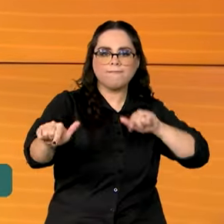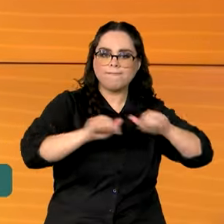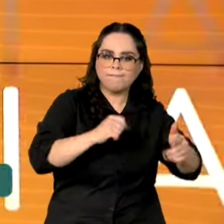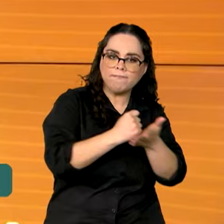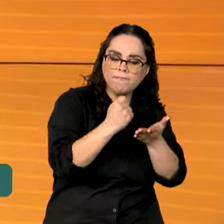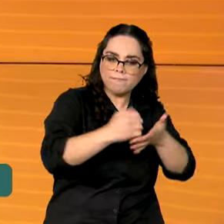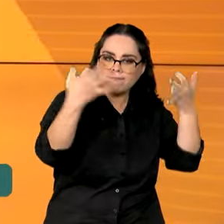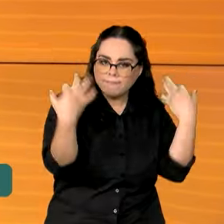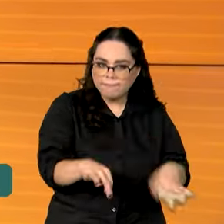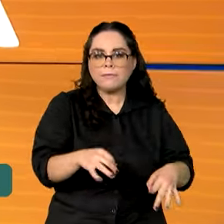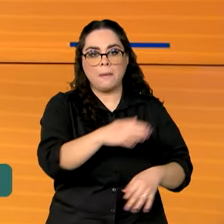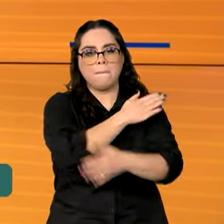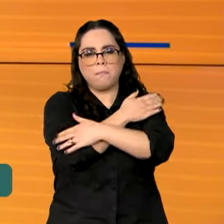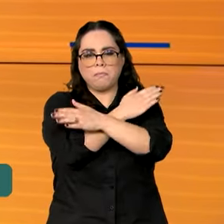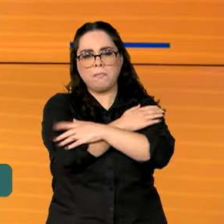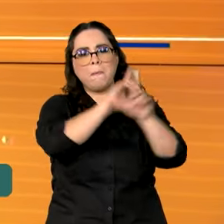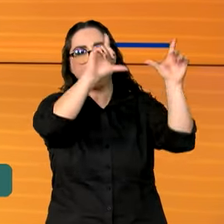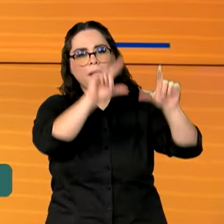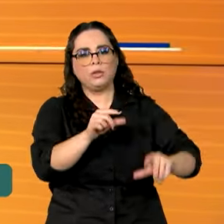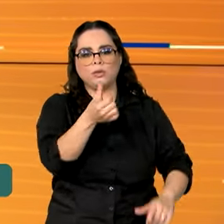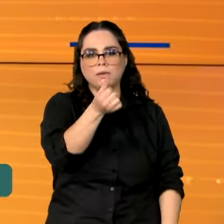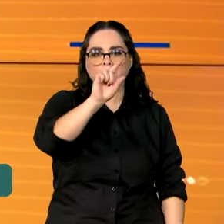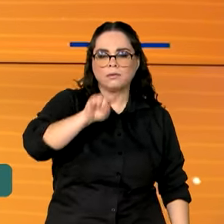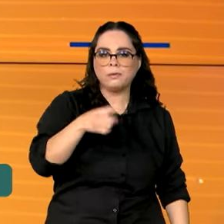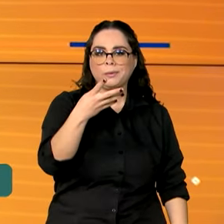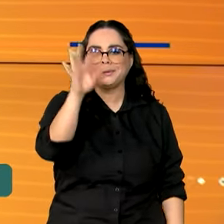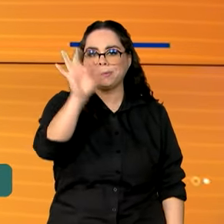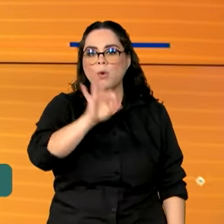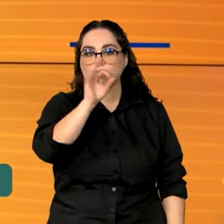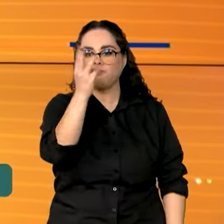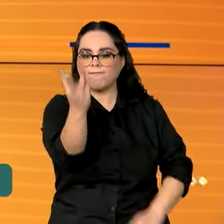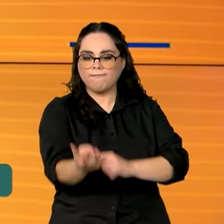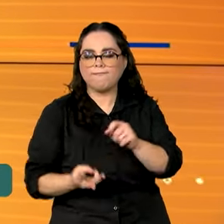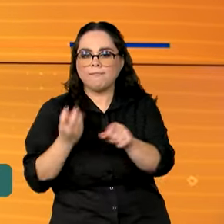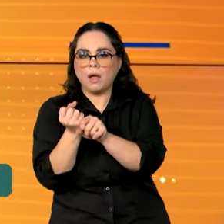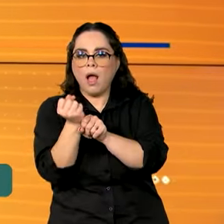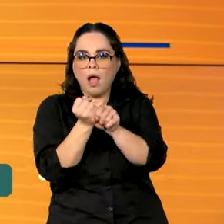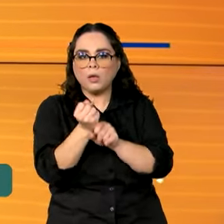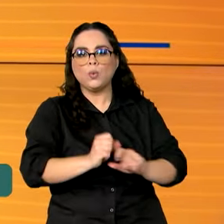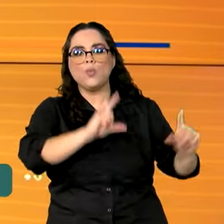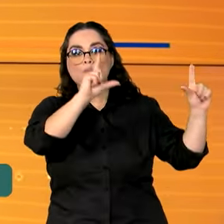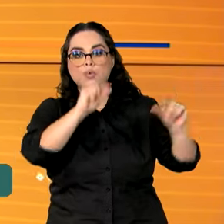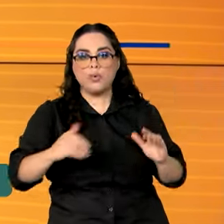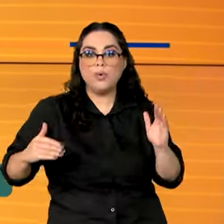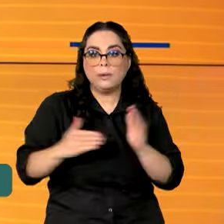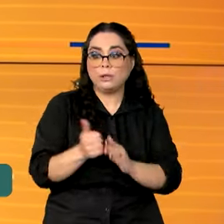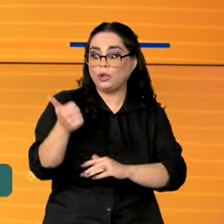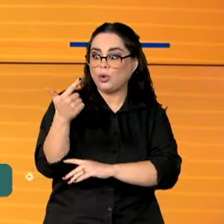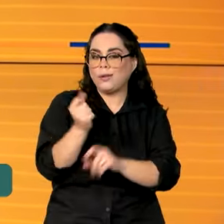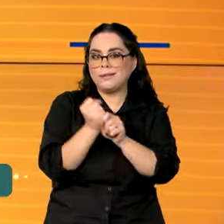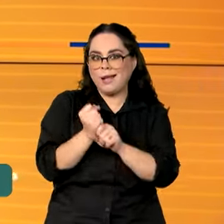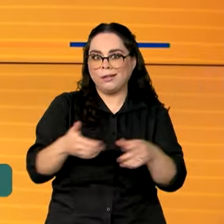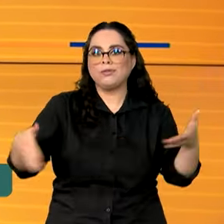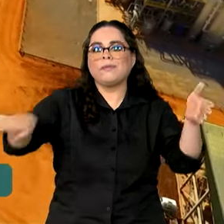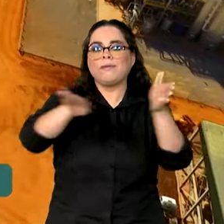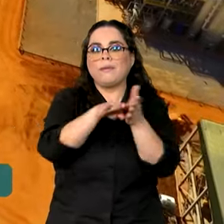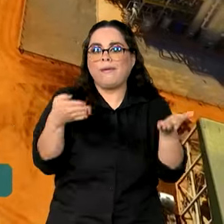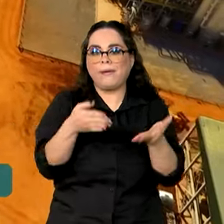6,4% no terceiro trimestre do ano e atingiu o menor patamar em 12 anos.